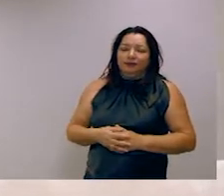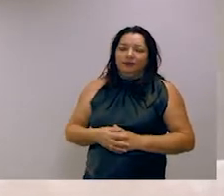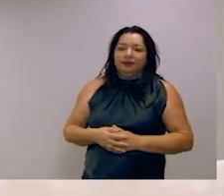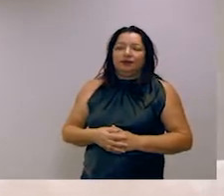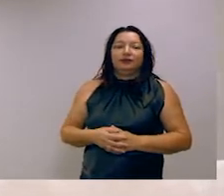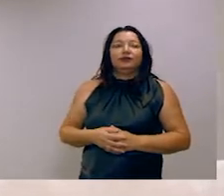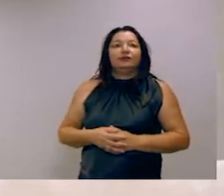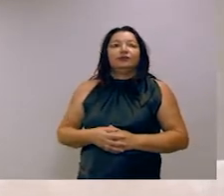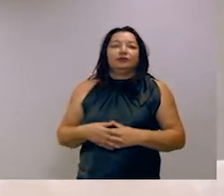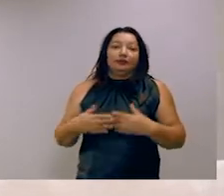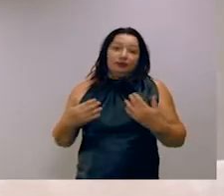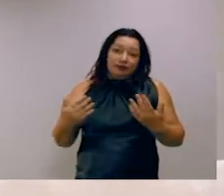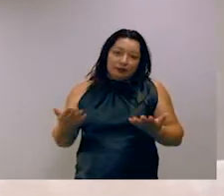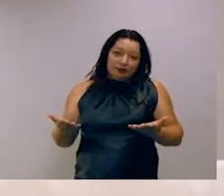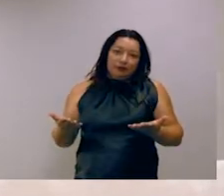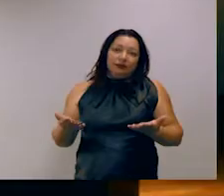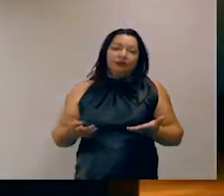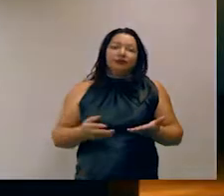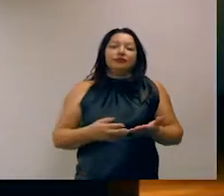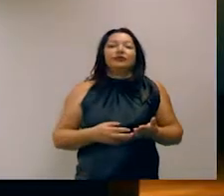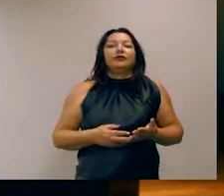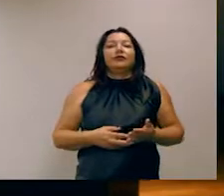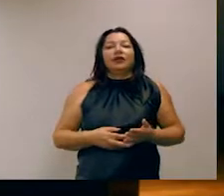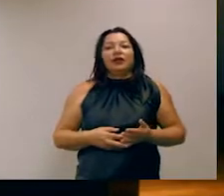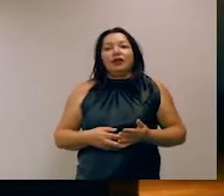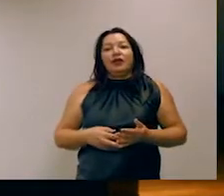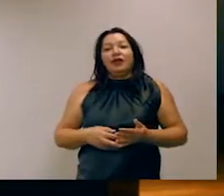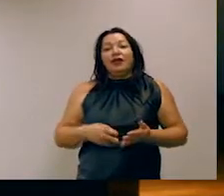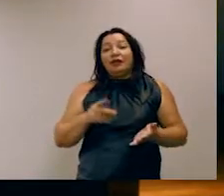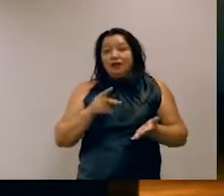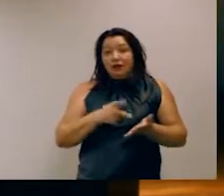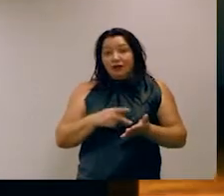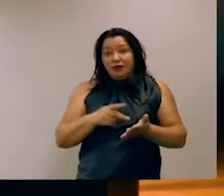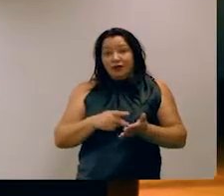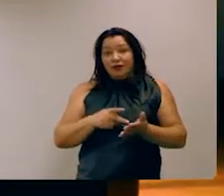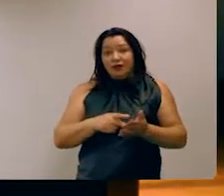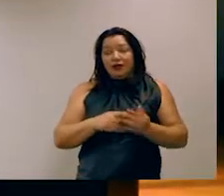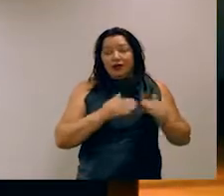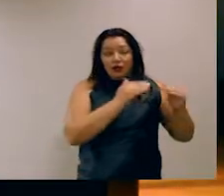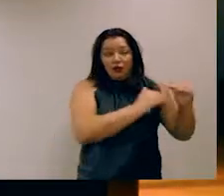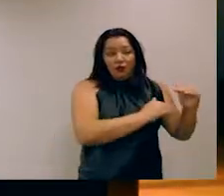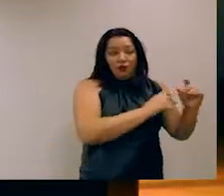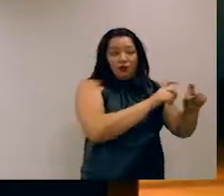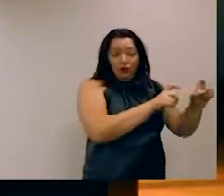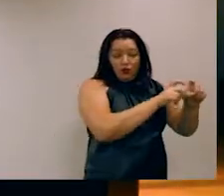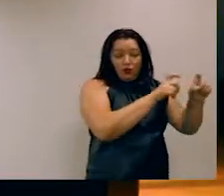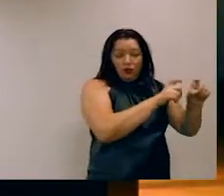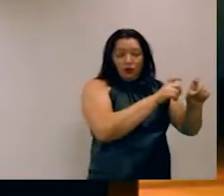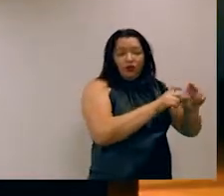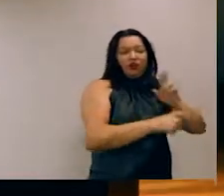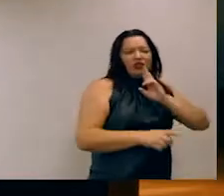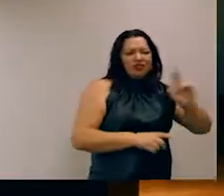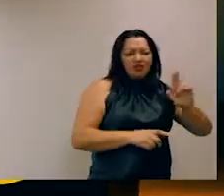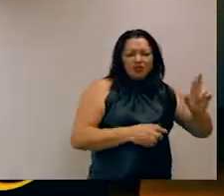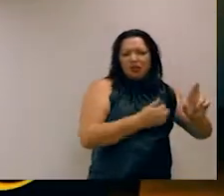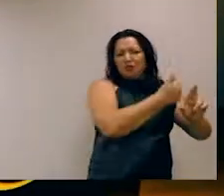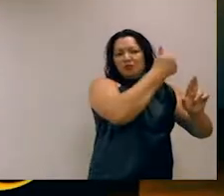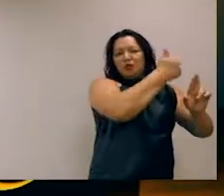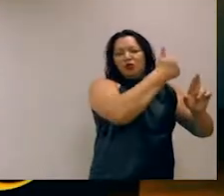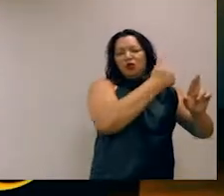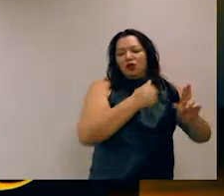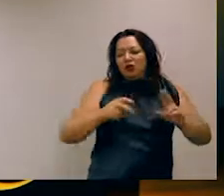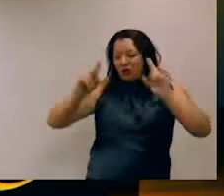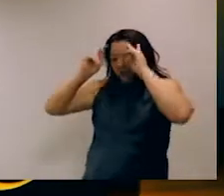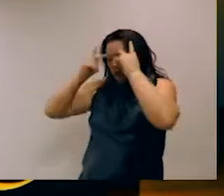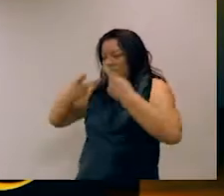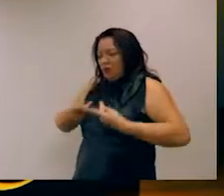ressalvas principais quanto a esses resultados. O fato de um algoritmo ter um desempenho melhor do que o humano nessas tarefas não quer dizer